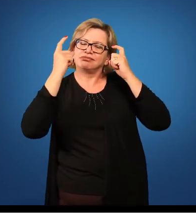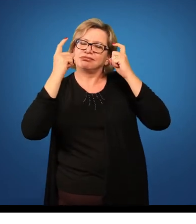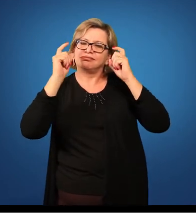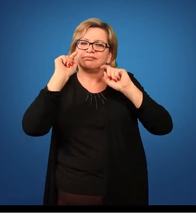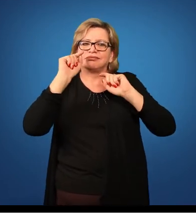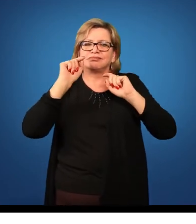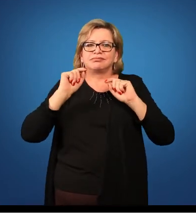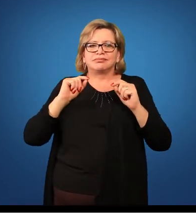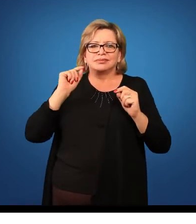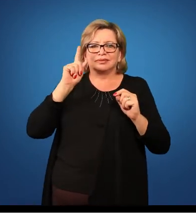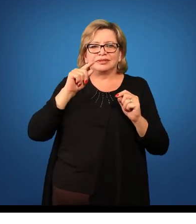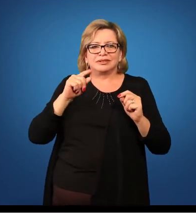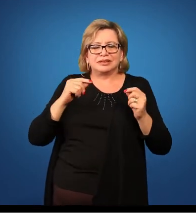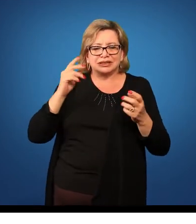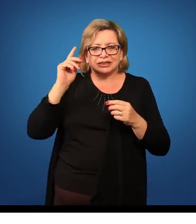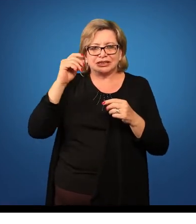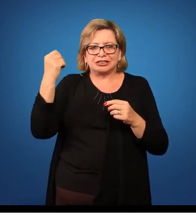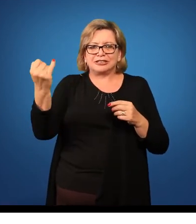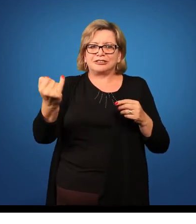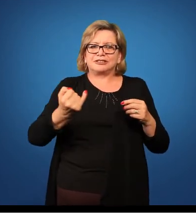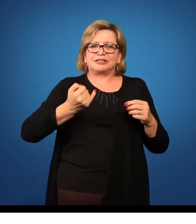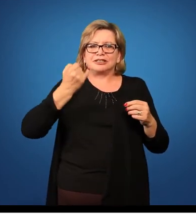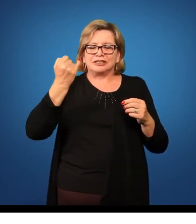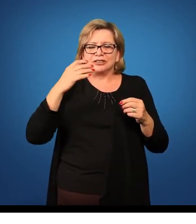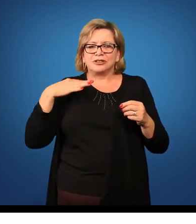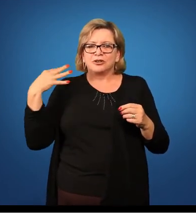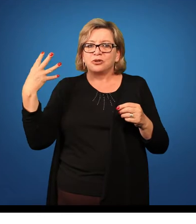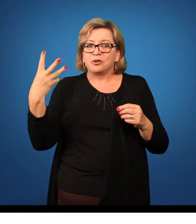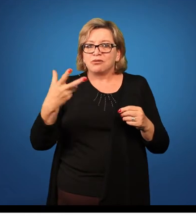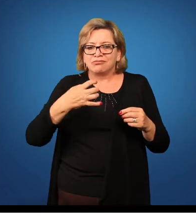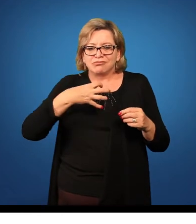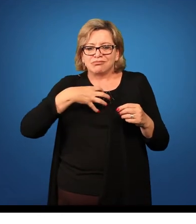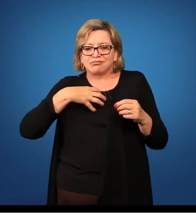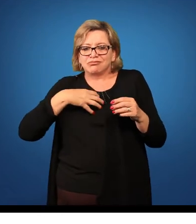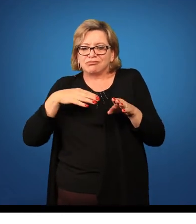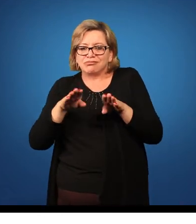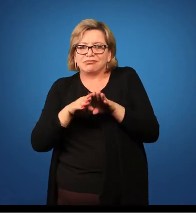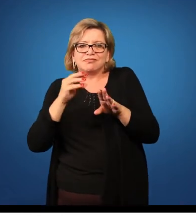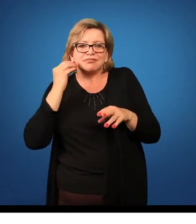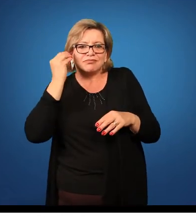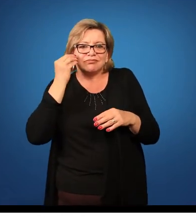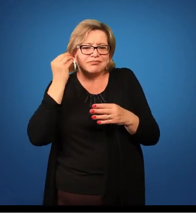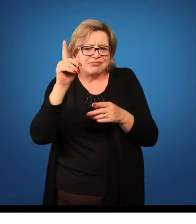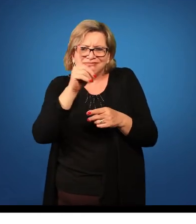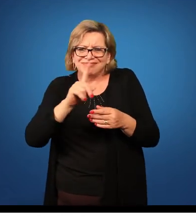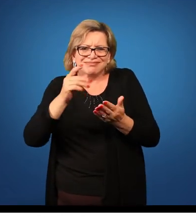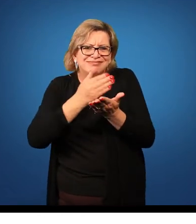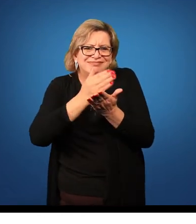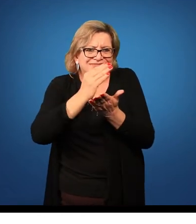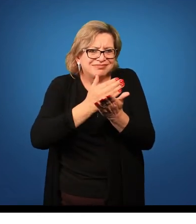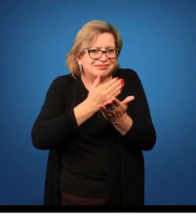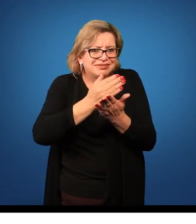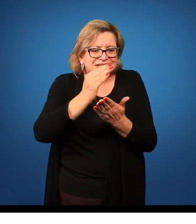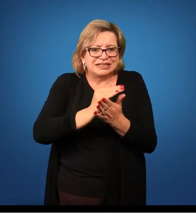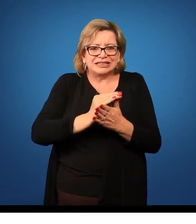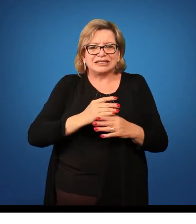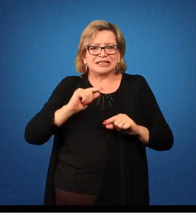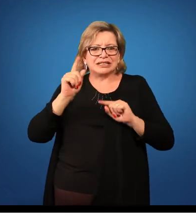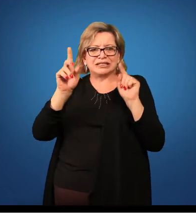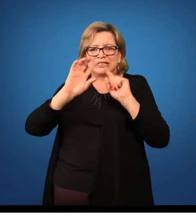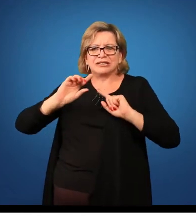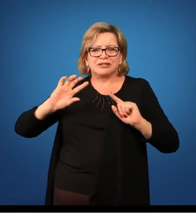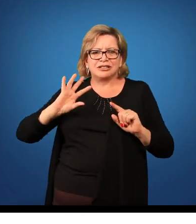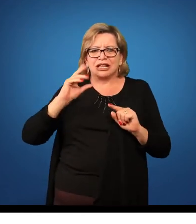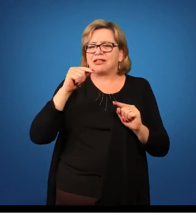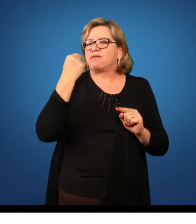a questão de que todos os nossos sentidos, toda a nossa experiência, ela não é fragmentada. Ela não se dá a partir de uma